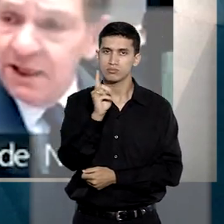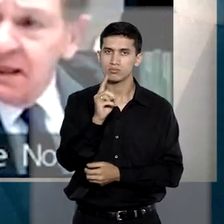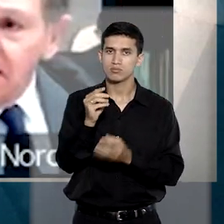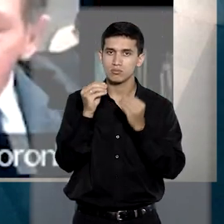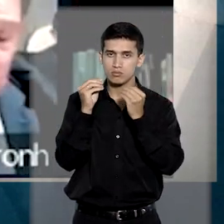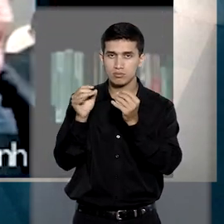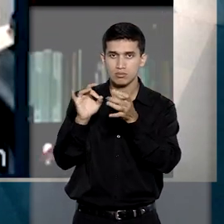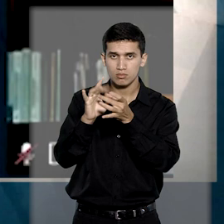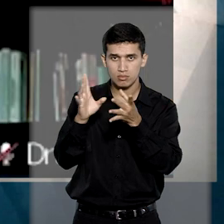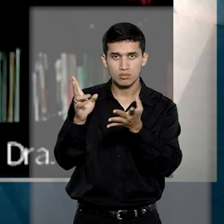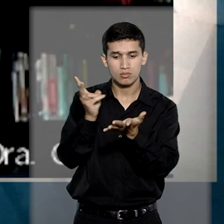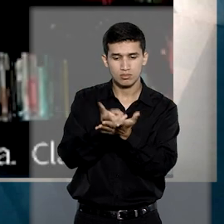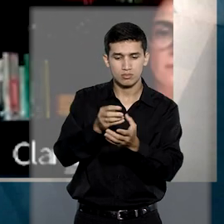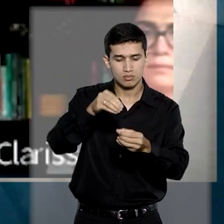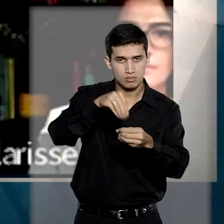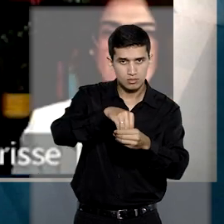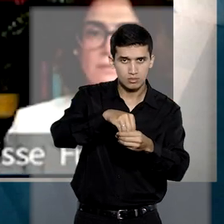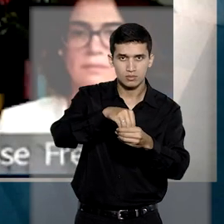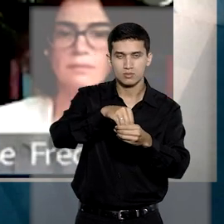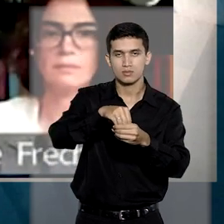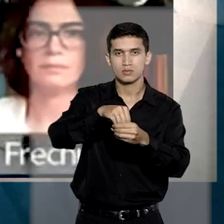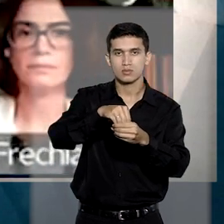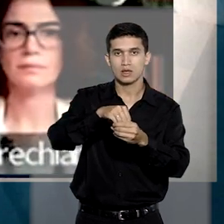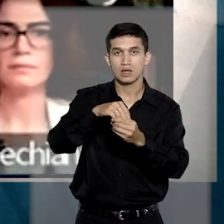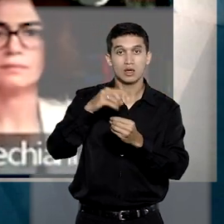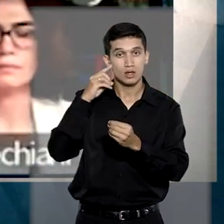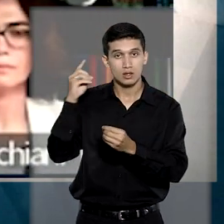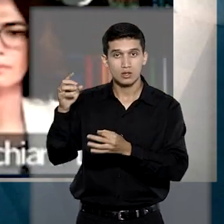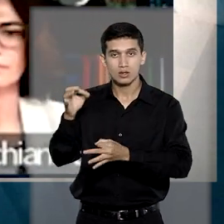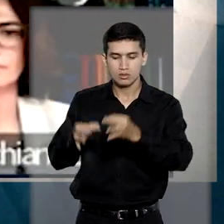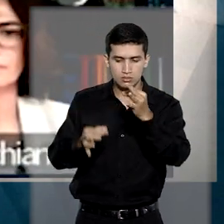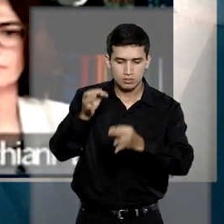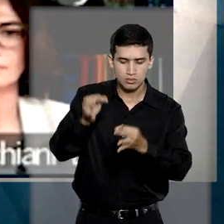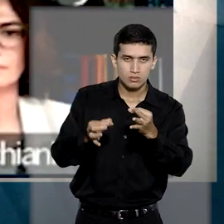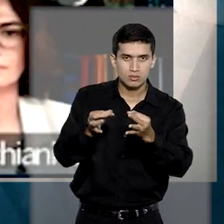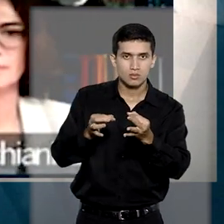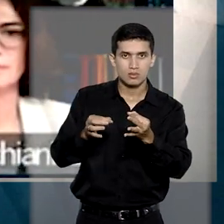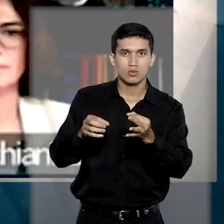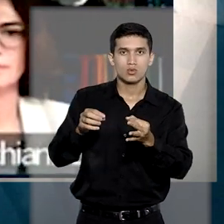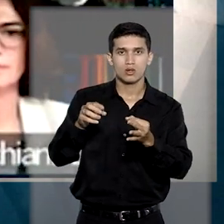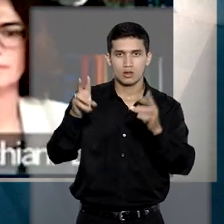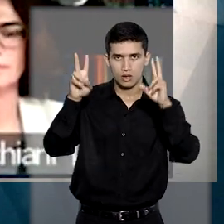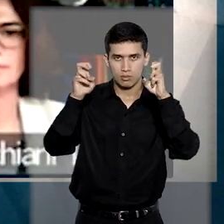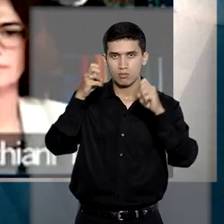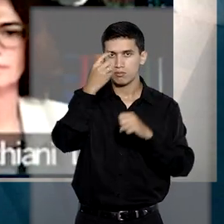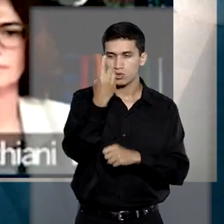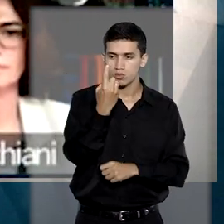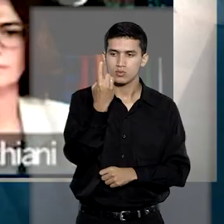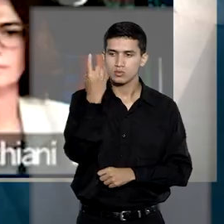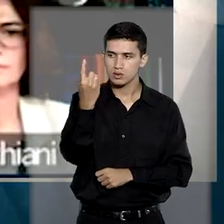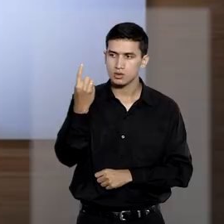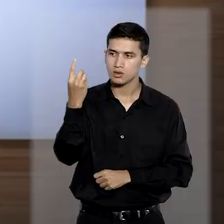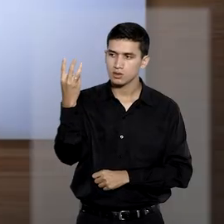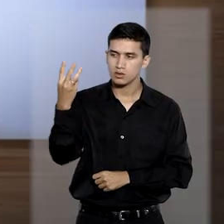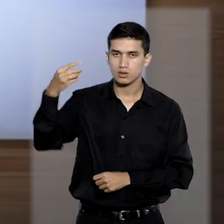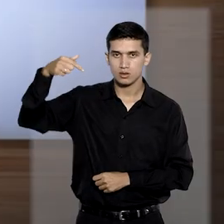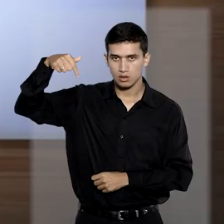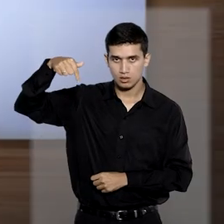sobre competência interna. A questão submetida a julgamento, cadastrada como tema 1137,